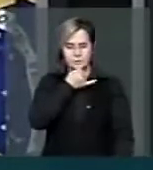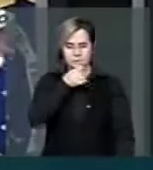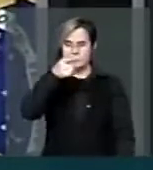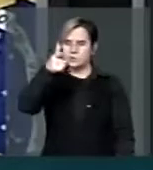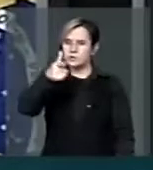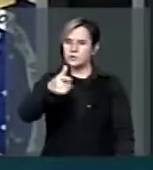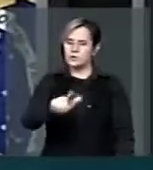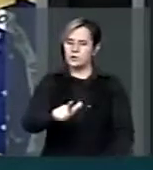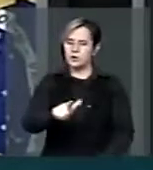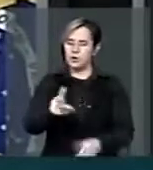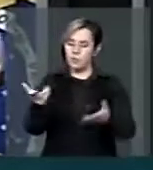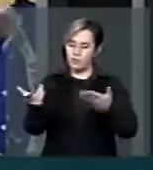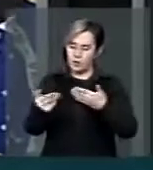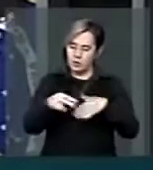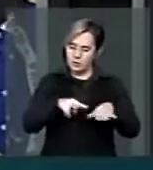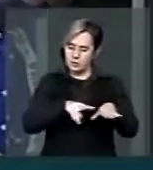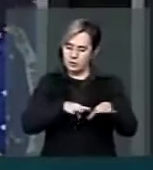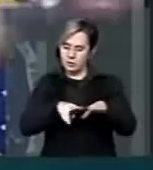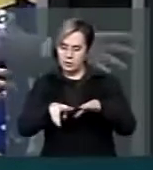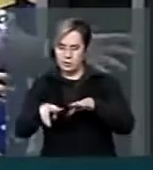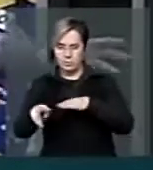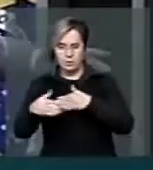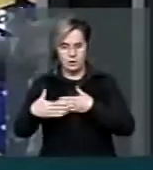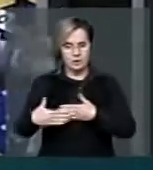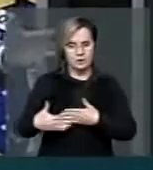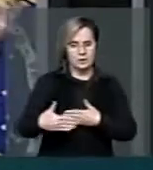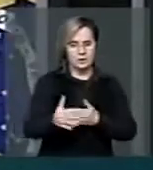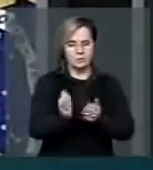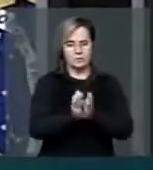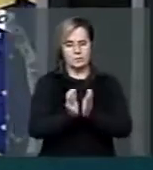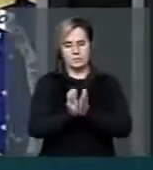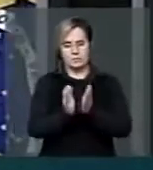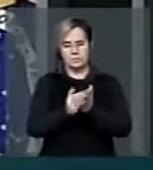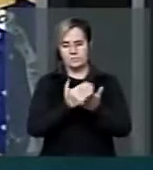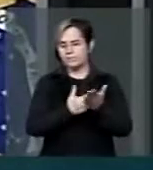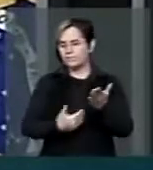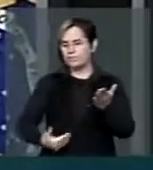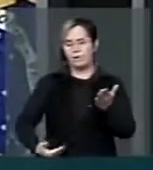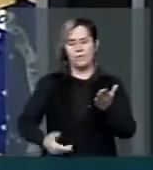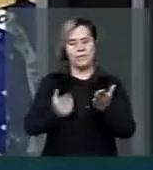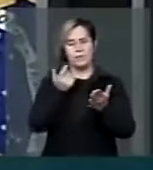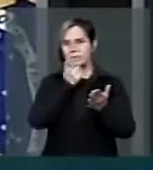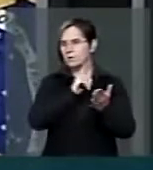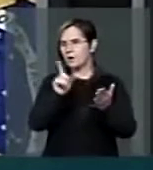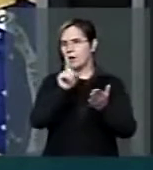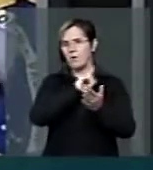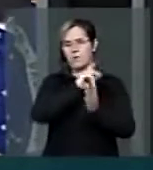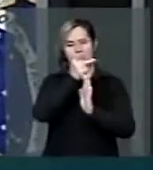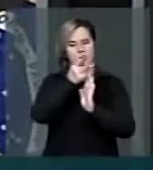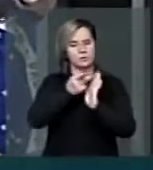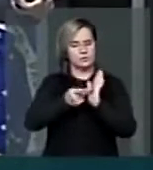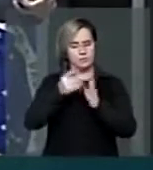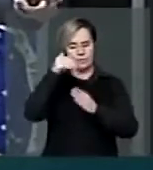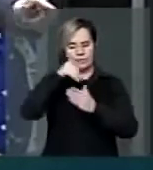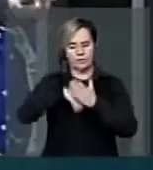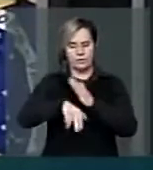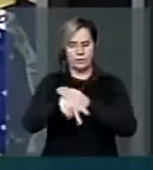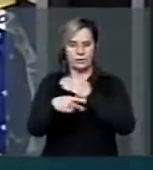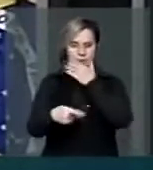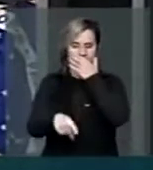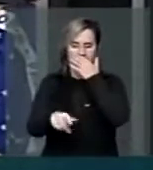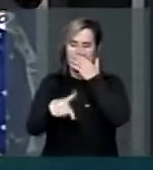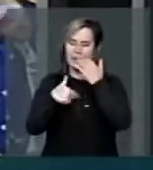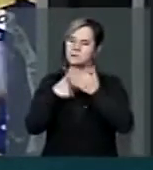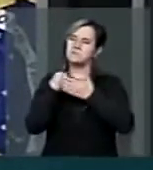durante esta semana, por interesse do governo, esse projeto não possa vir à pauta desta casa. Contem comigo,